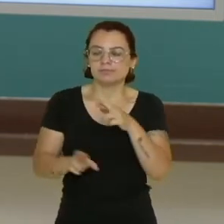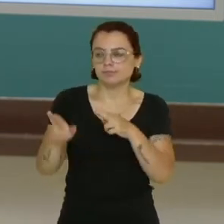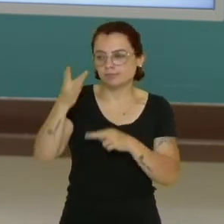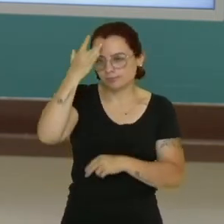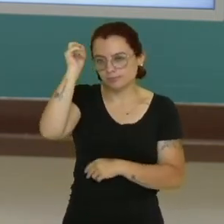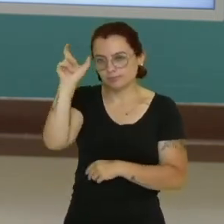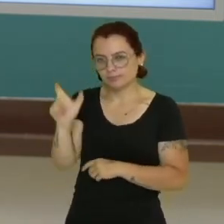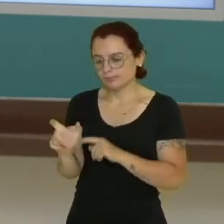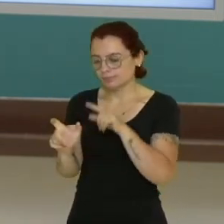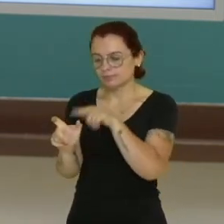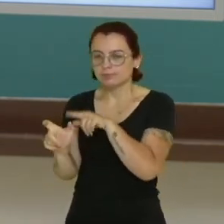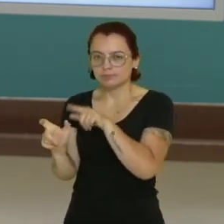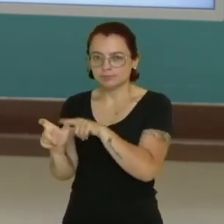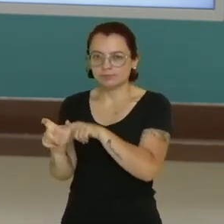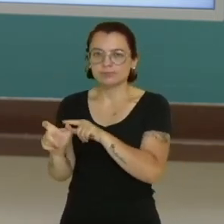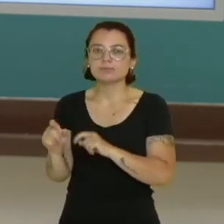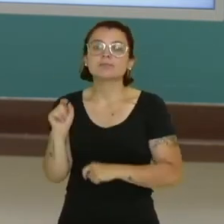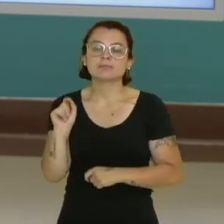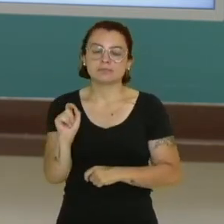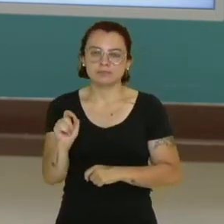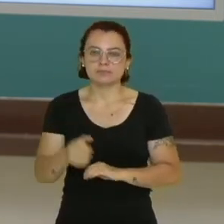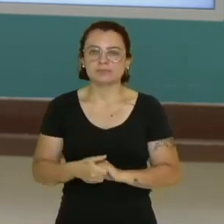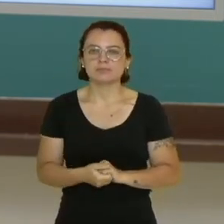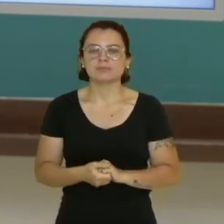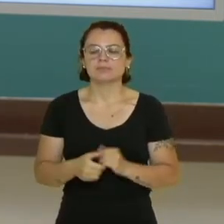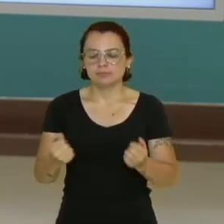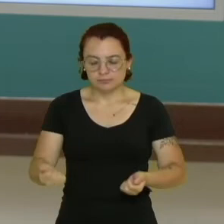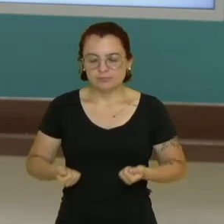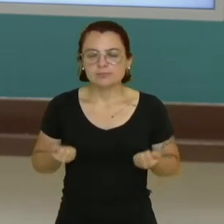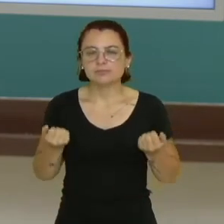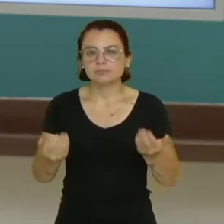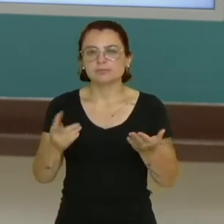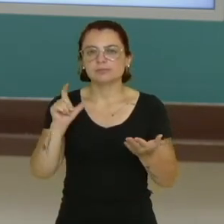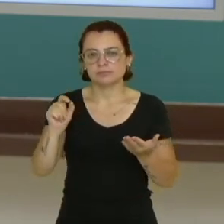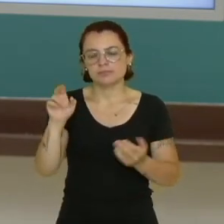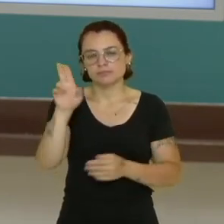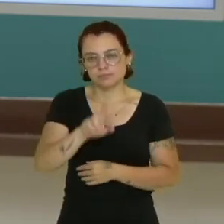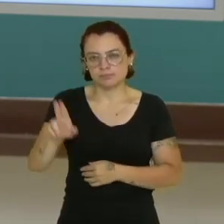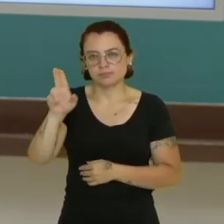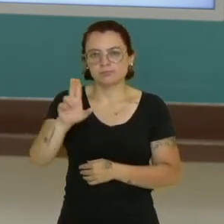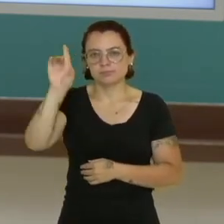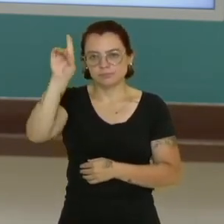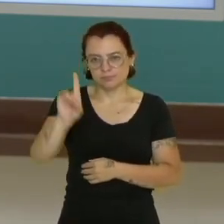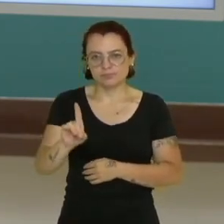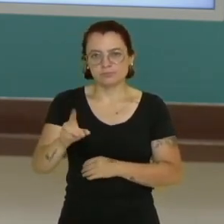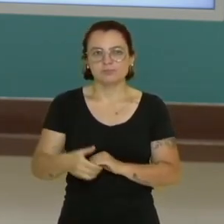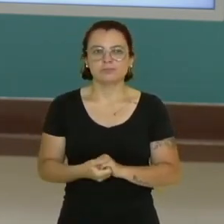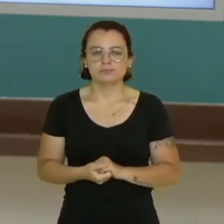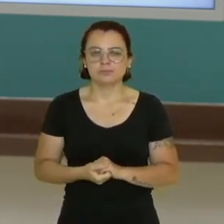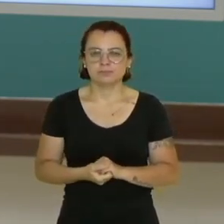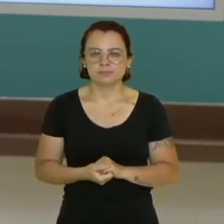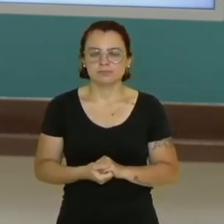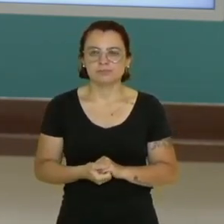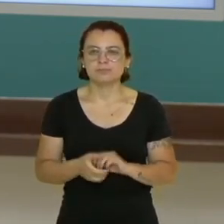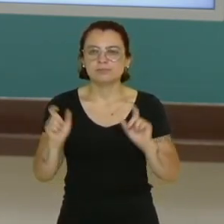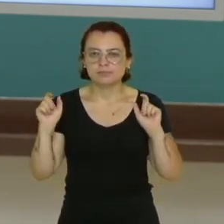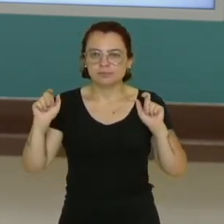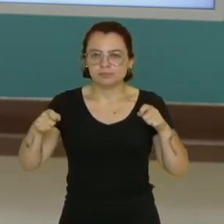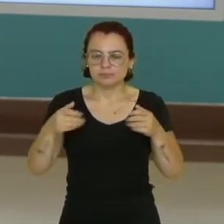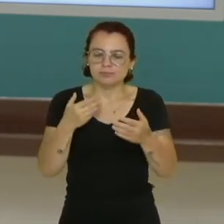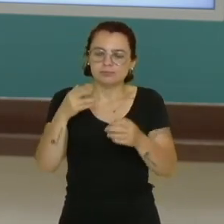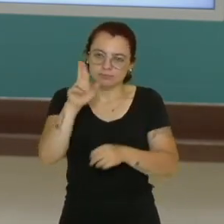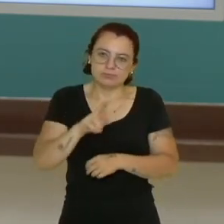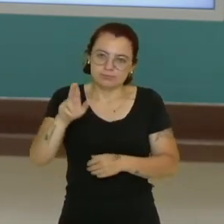sendo devidamente cumprido, é o que vai permitir a ela usufruir de seus direitos. Isso acontece com qualquer convívio social.